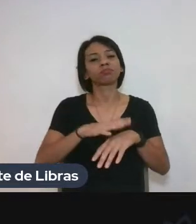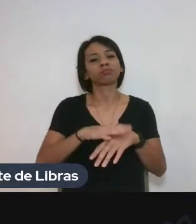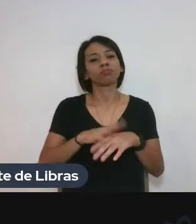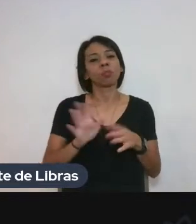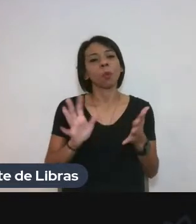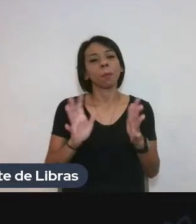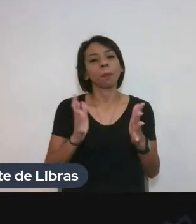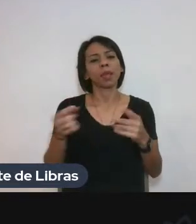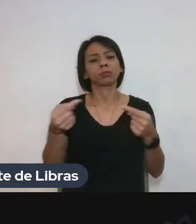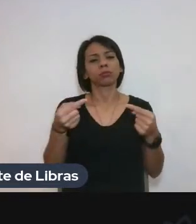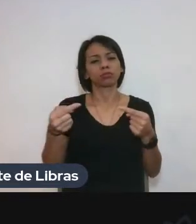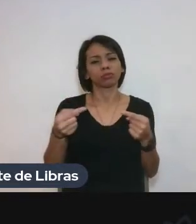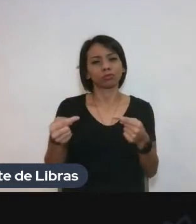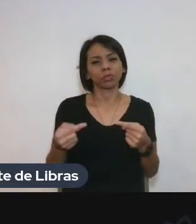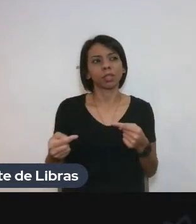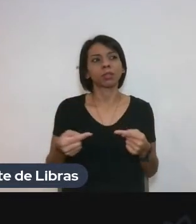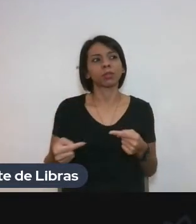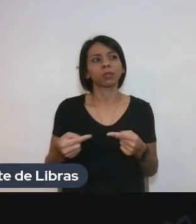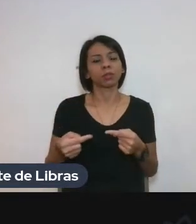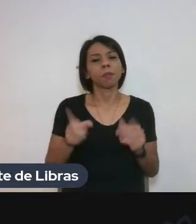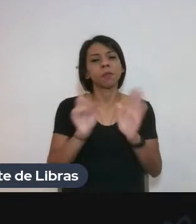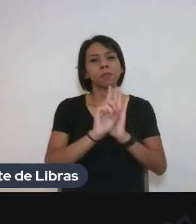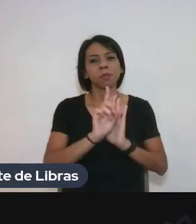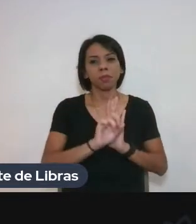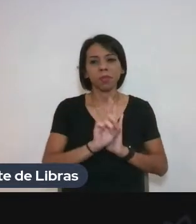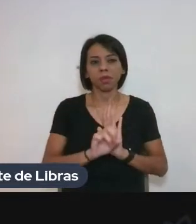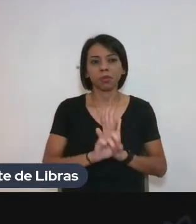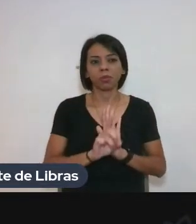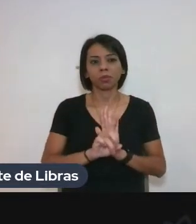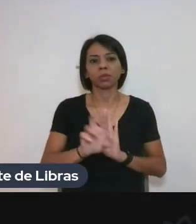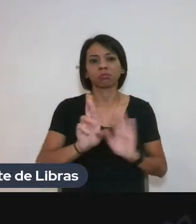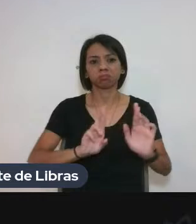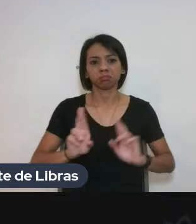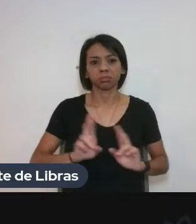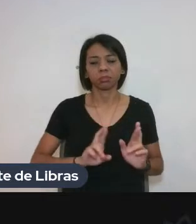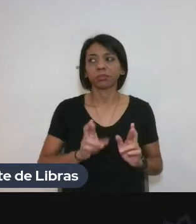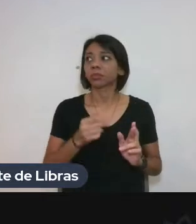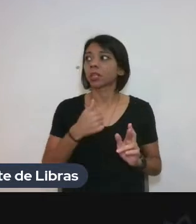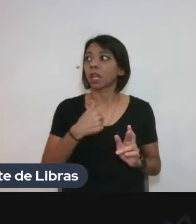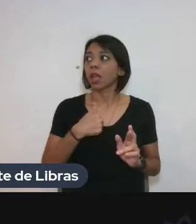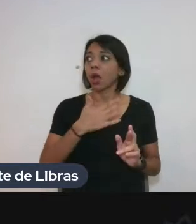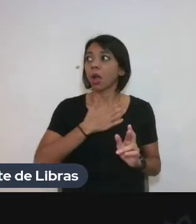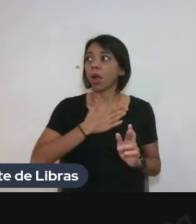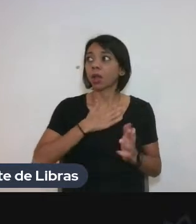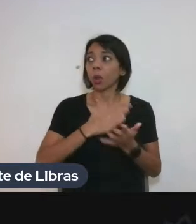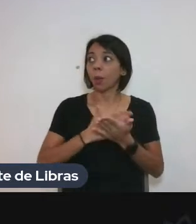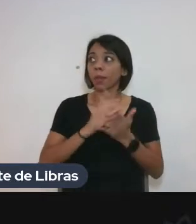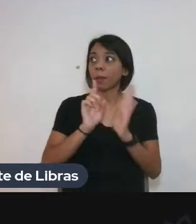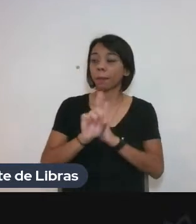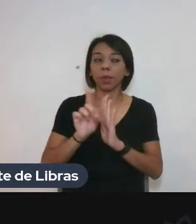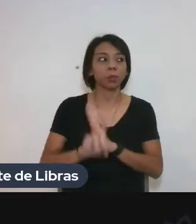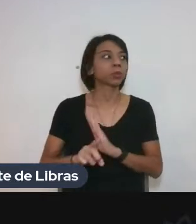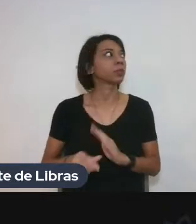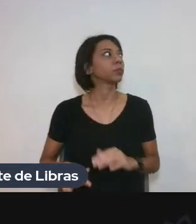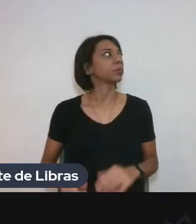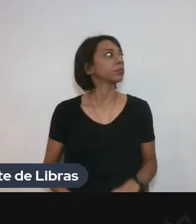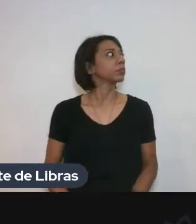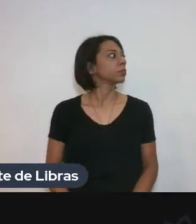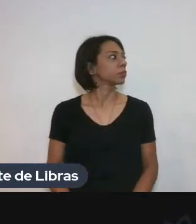discussão, para possíveis perguntas. E, se vocês me permitirem, eu gostaria de começar as perguntas.